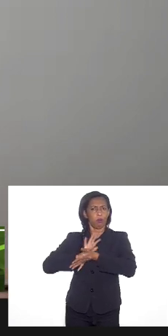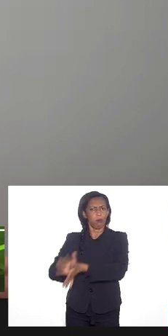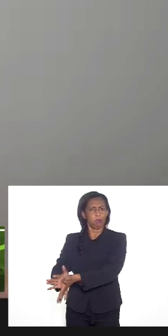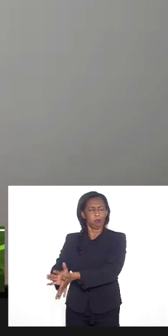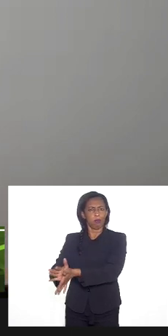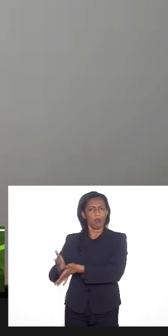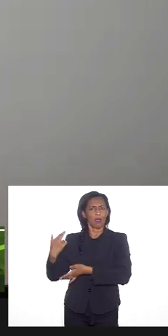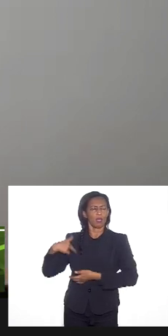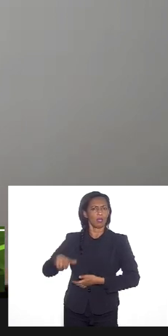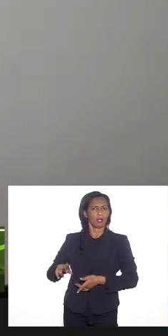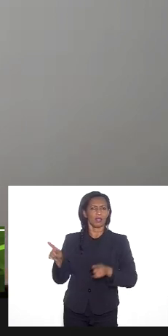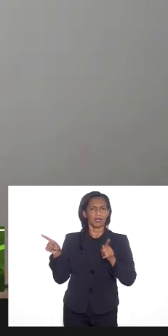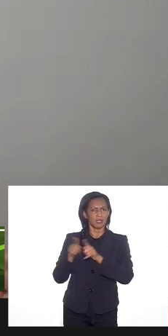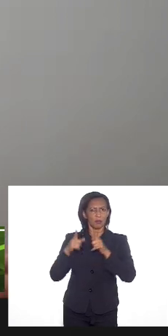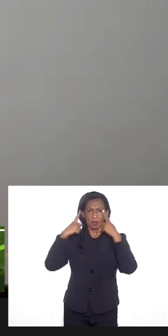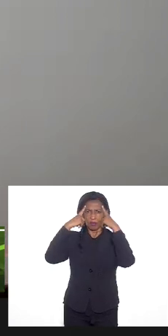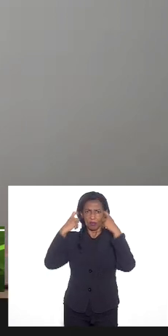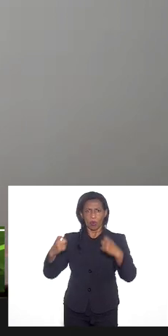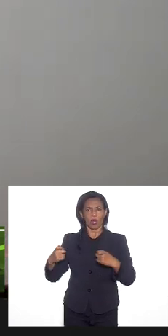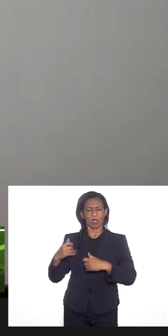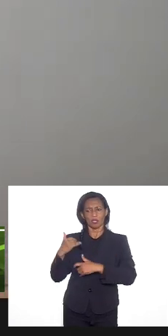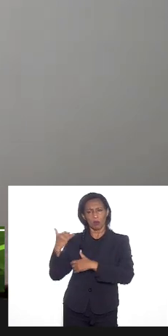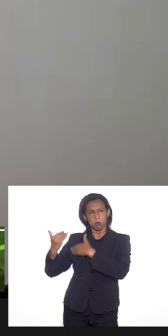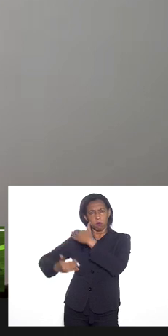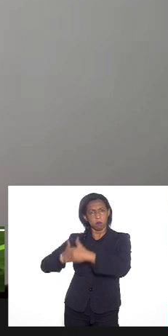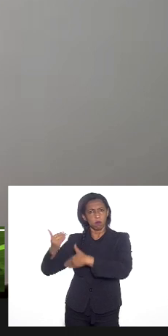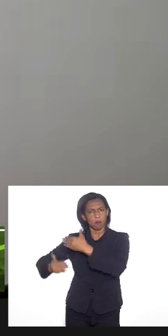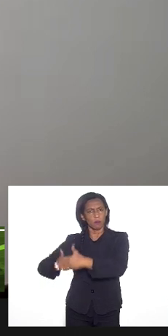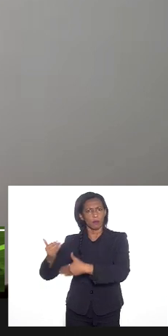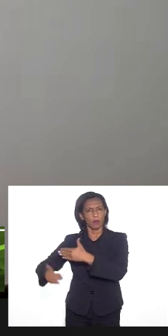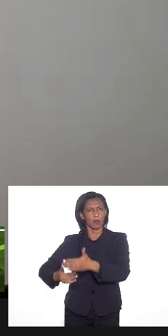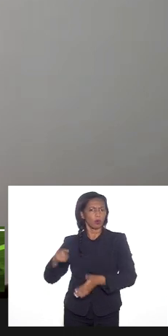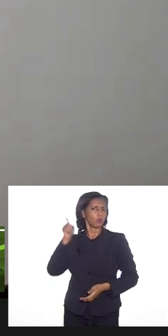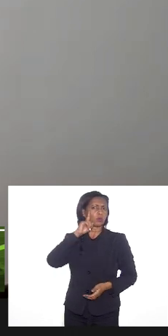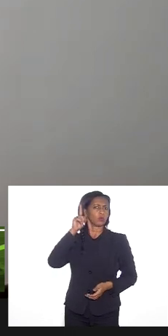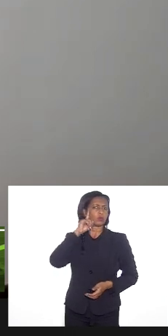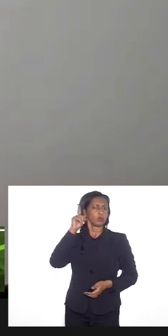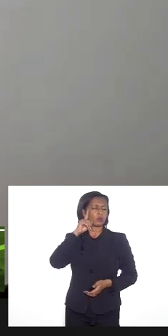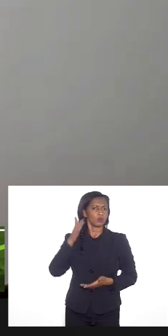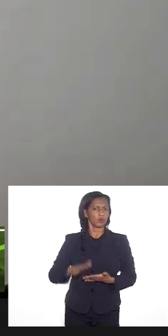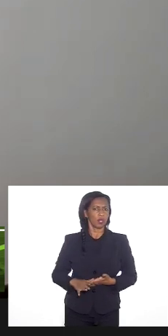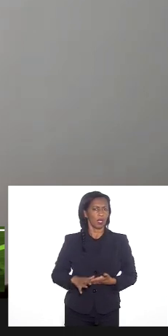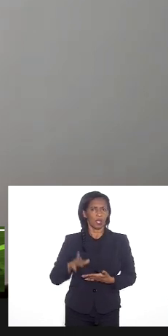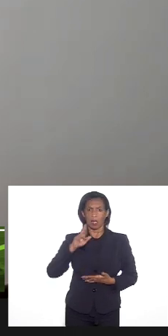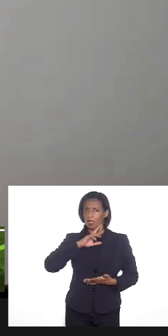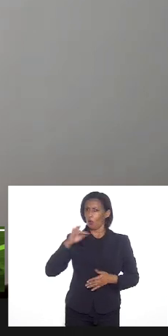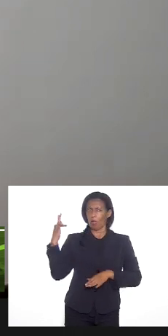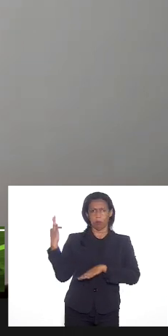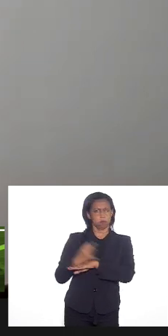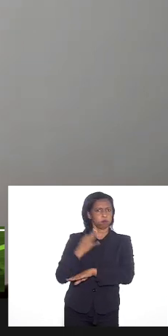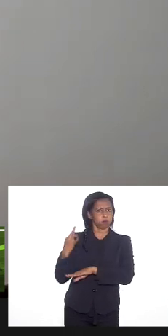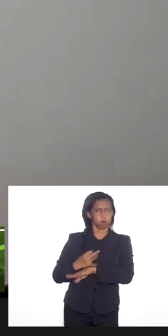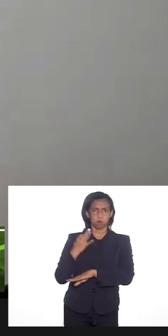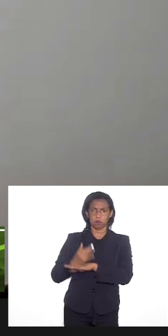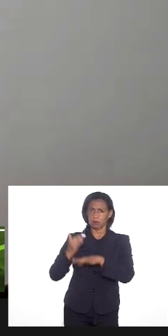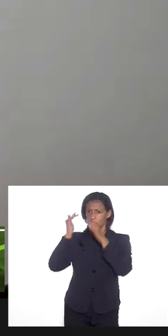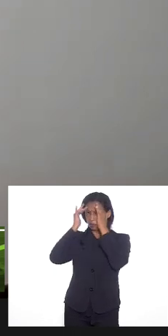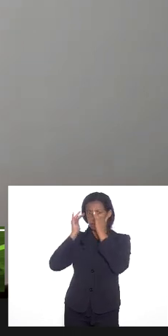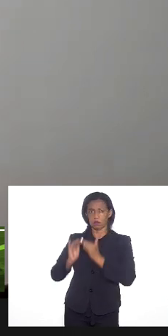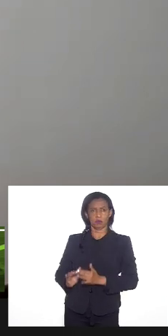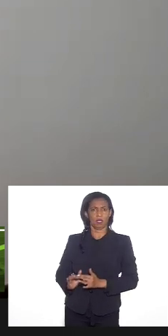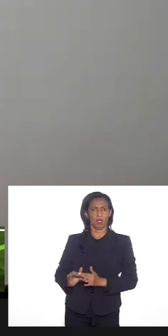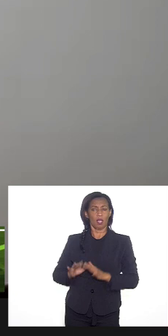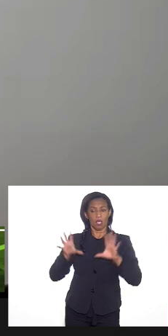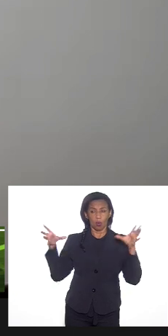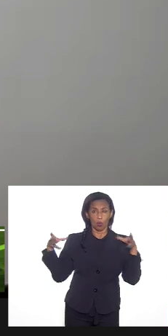violência decorrente Mônica Francisco do racismo religioso no cotidiano não é intolerância isso é uma categoria